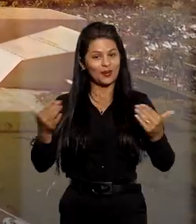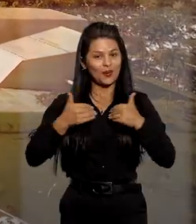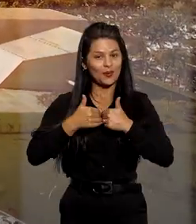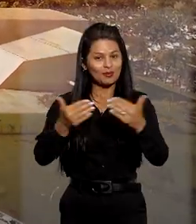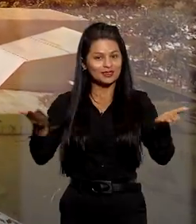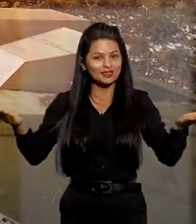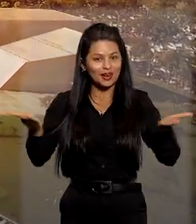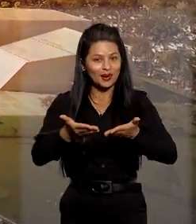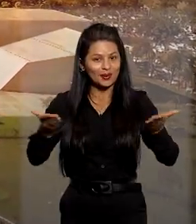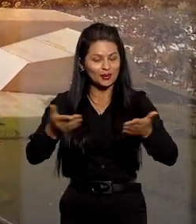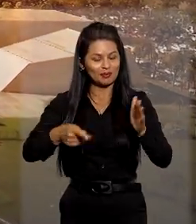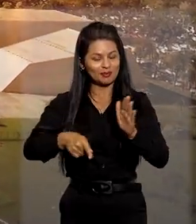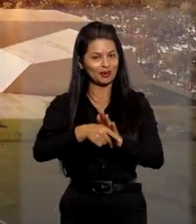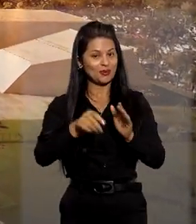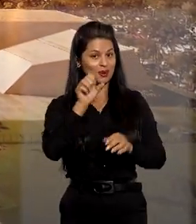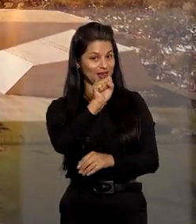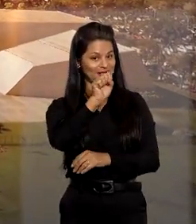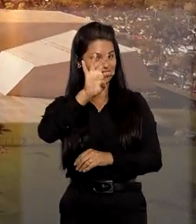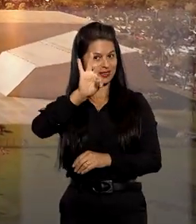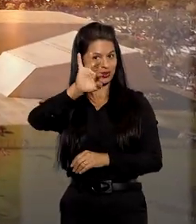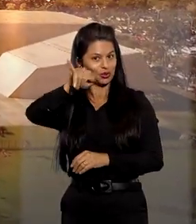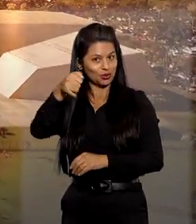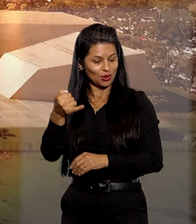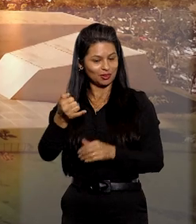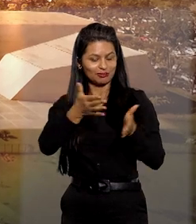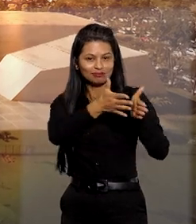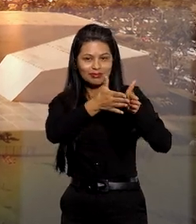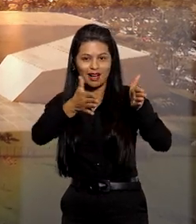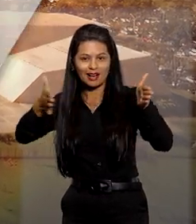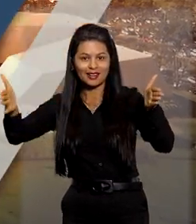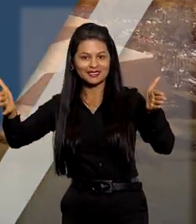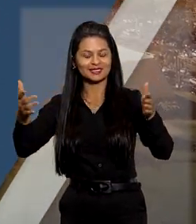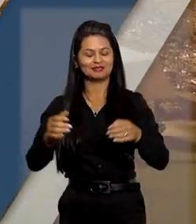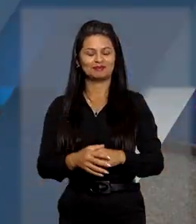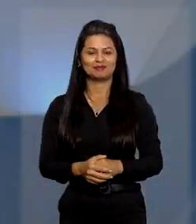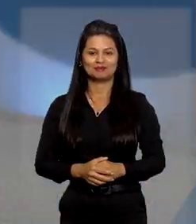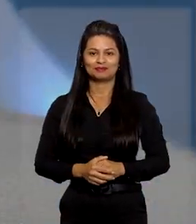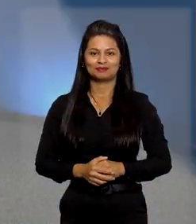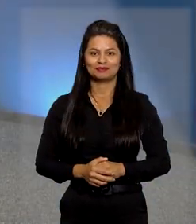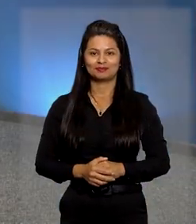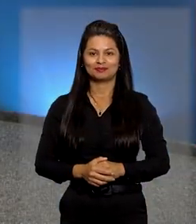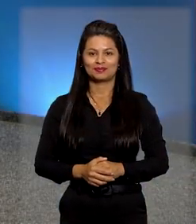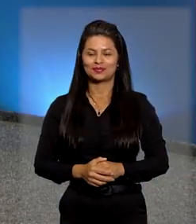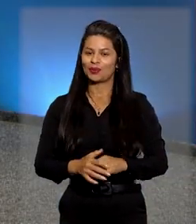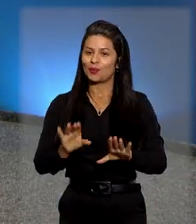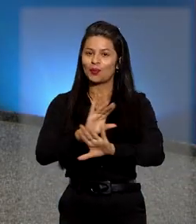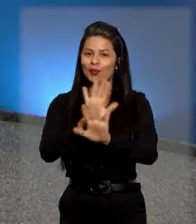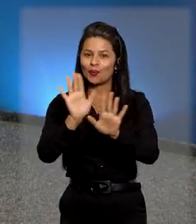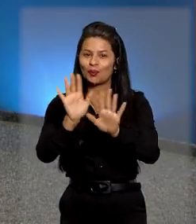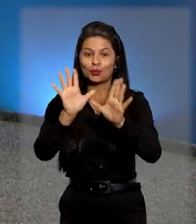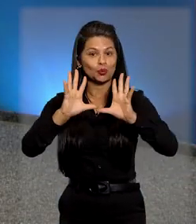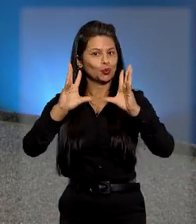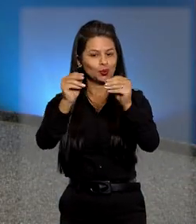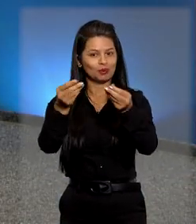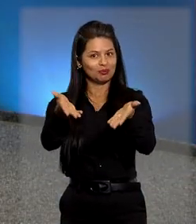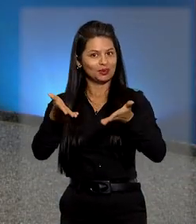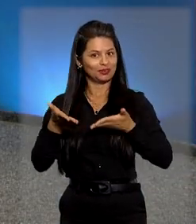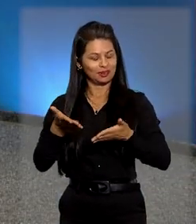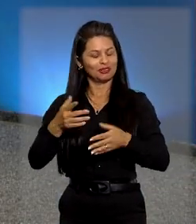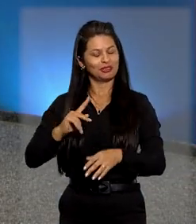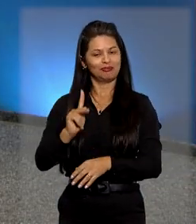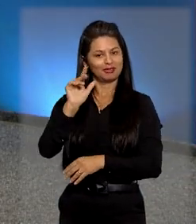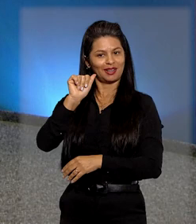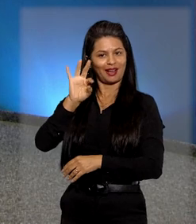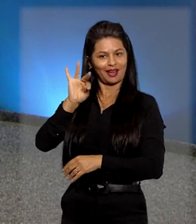Começa agora o programa do Superior Tribunal de Justiça. Olá, seja muito bem-vindo.